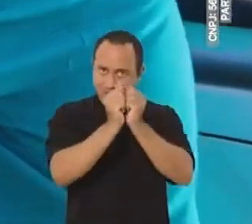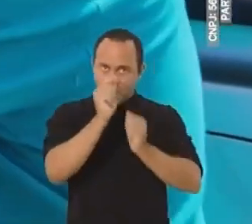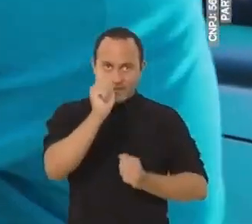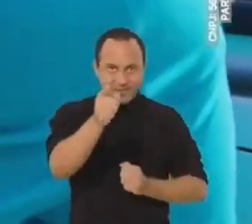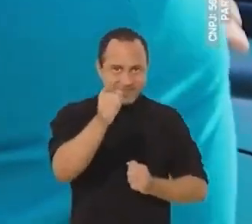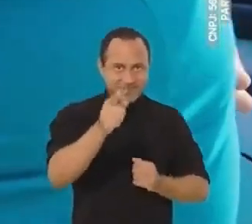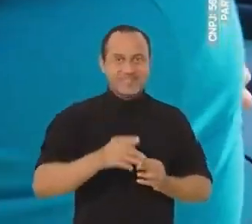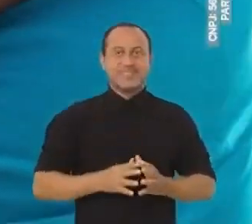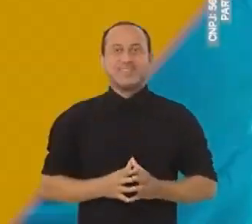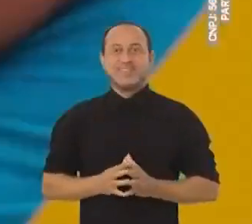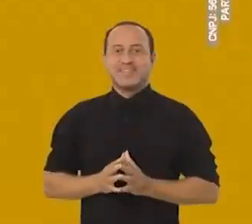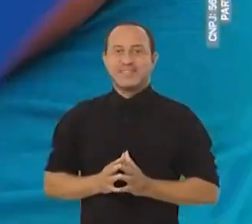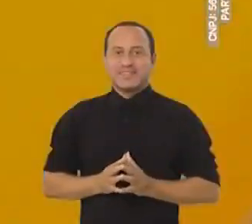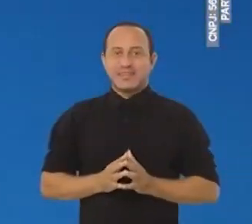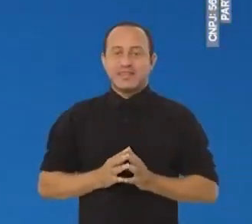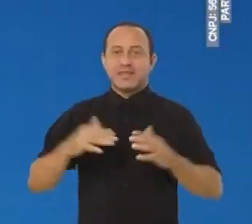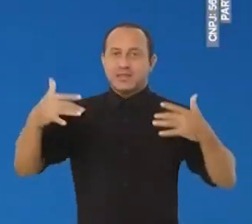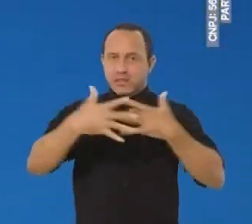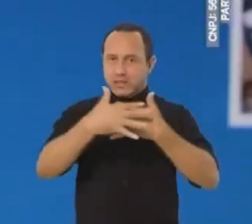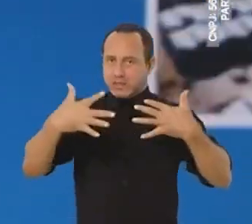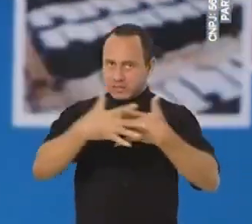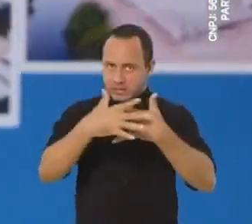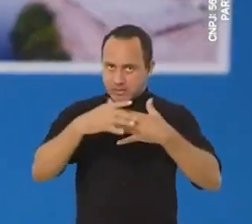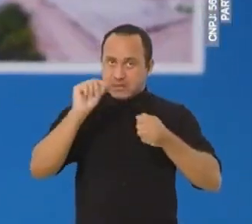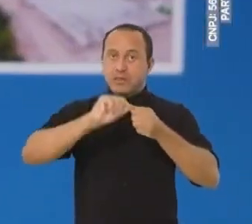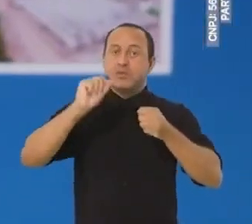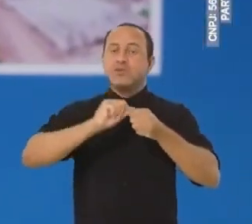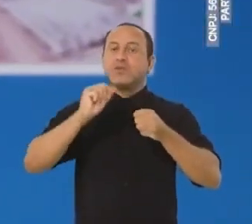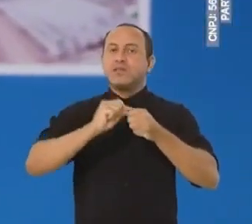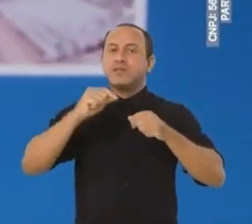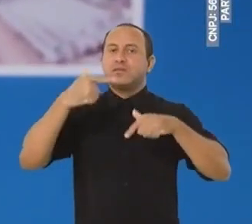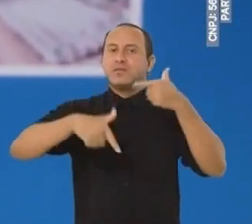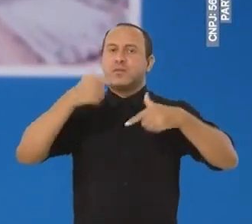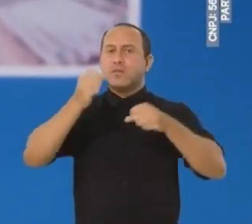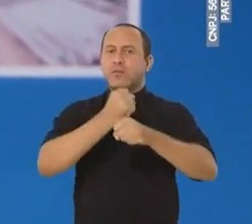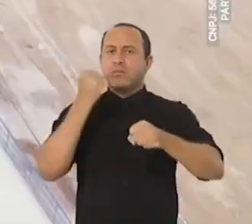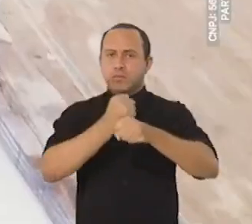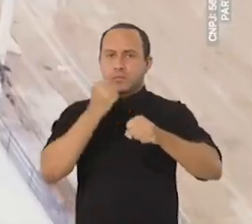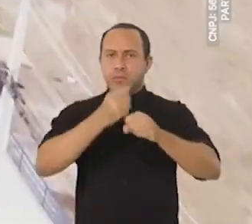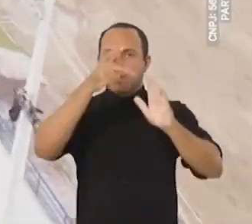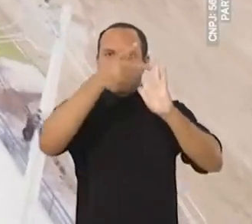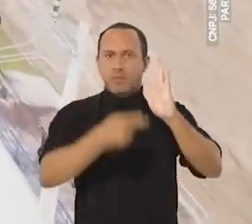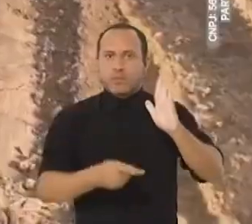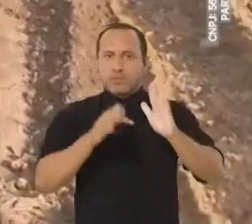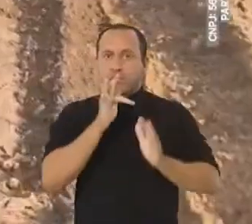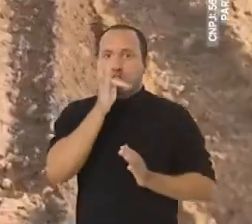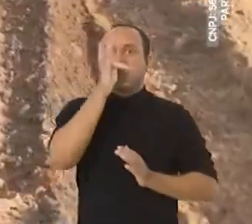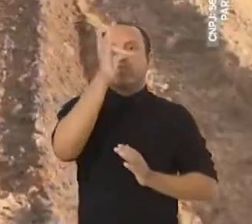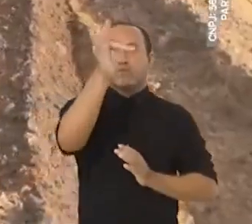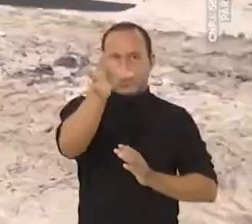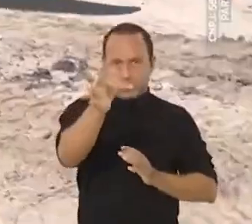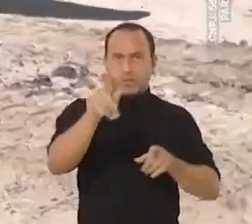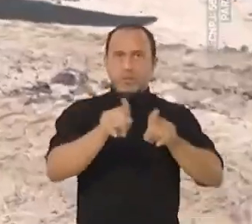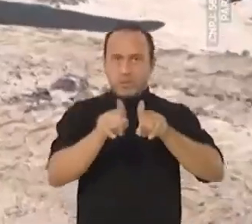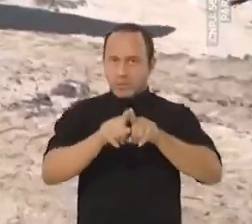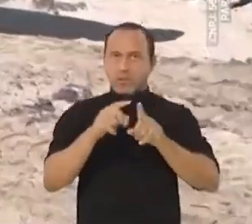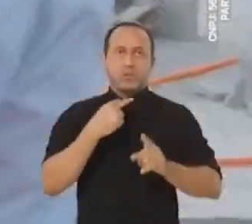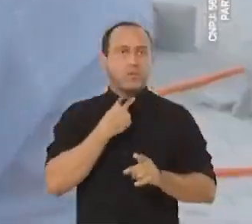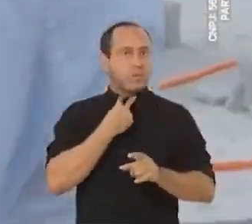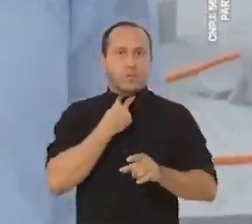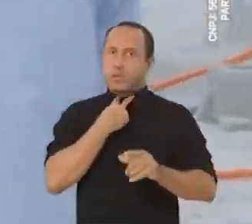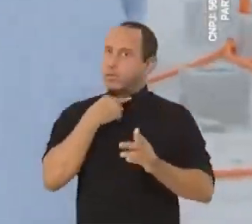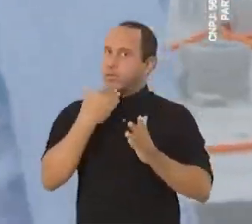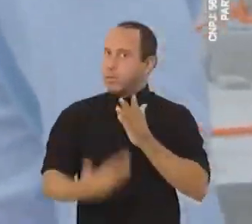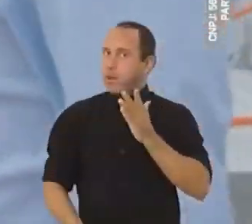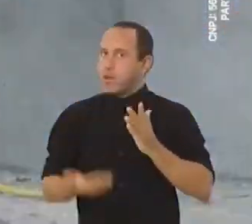Aracaju avança com você. Por toda a cidade estamos realizando grandes obras que projetam Aracaju para o futuro e